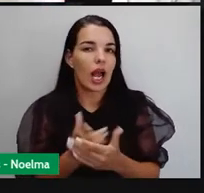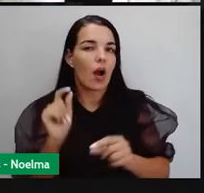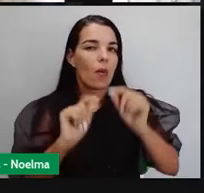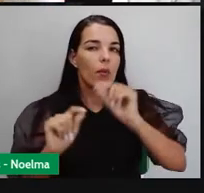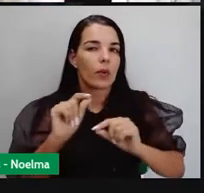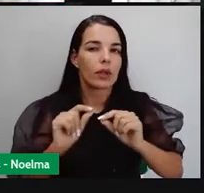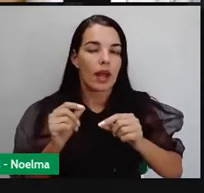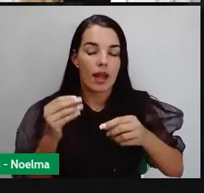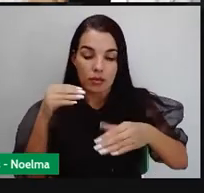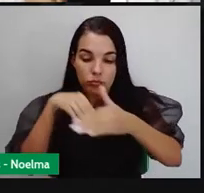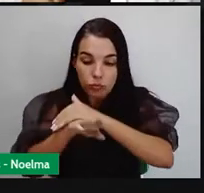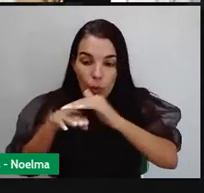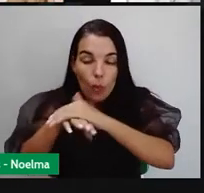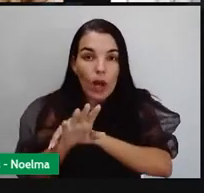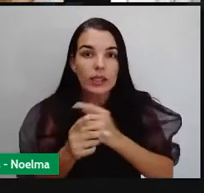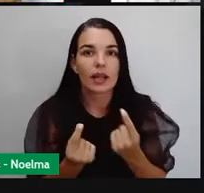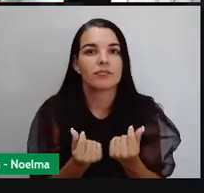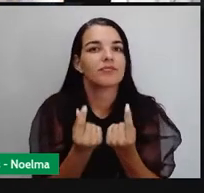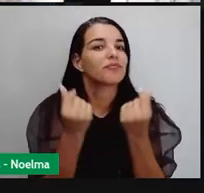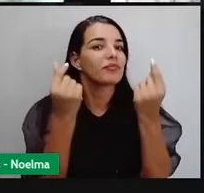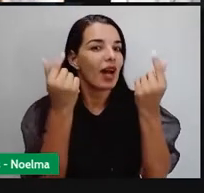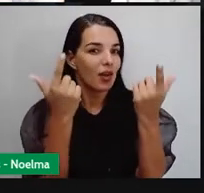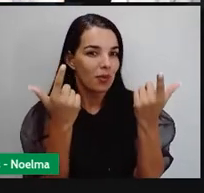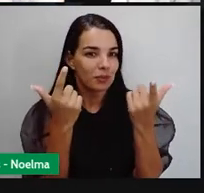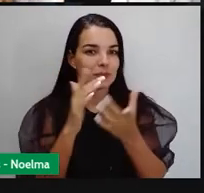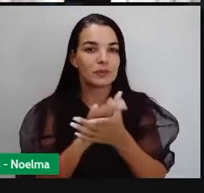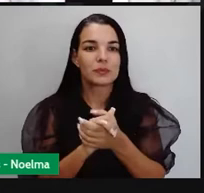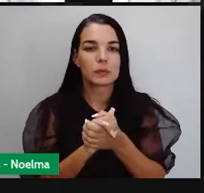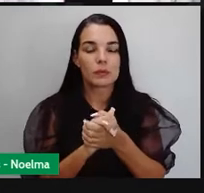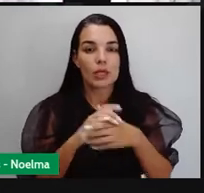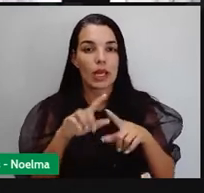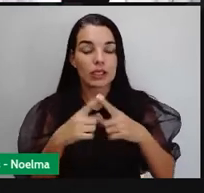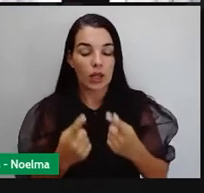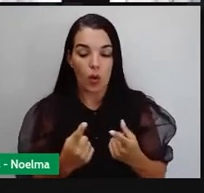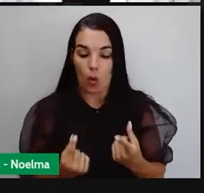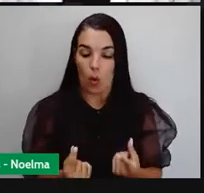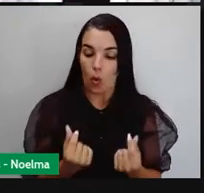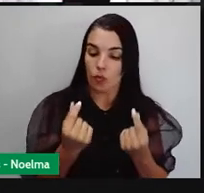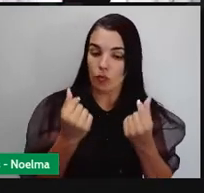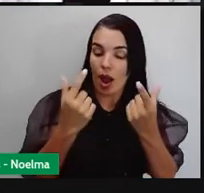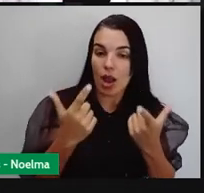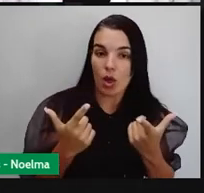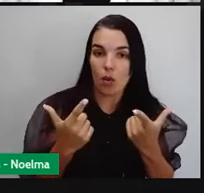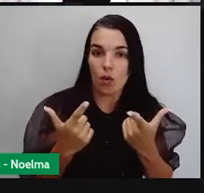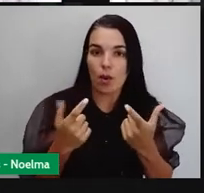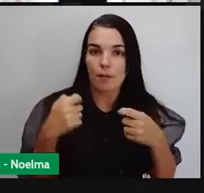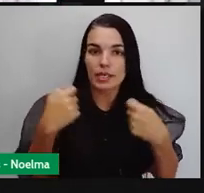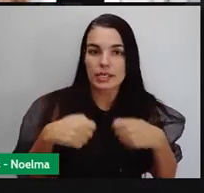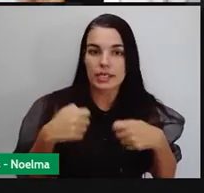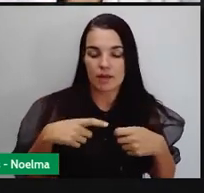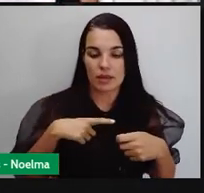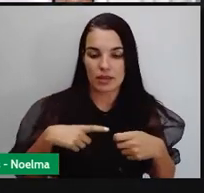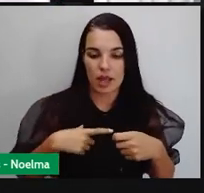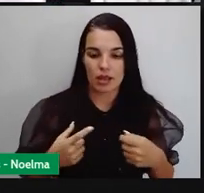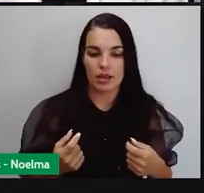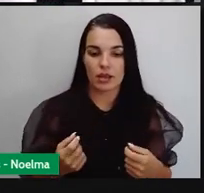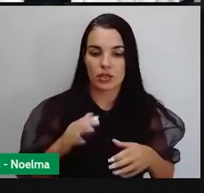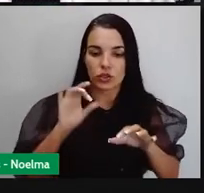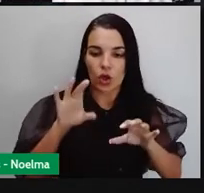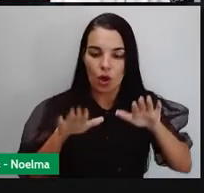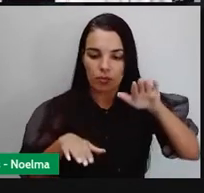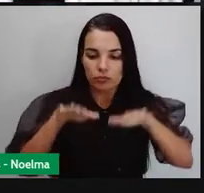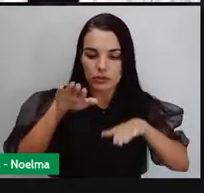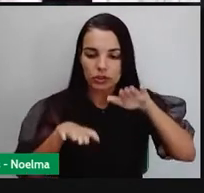reserva de valor. O valor e a riqueza era medido por ouro. Segundo elemento